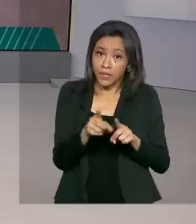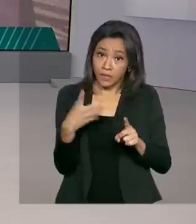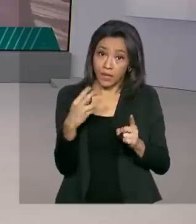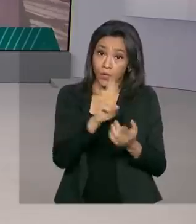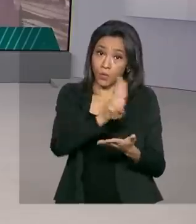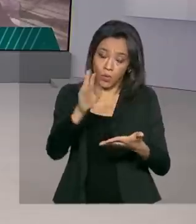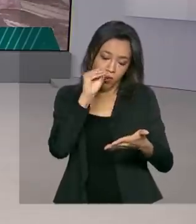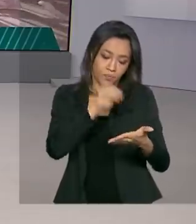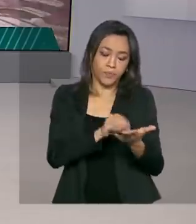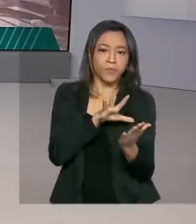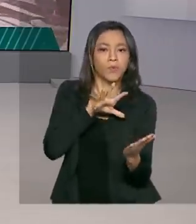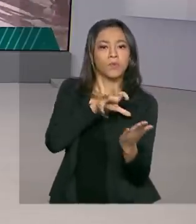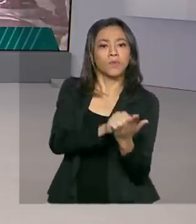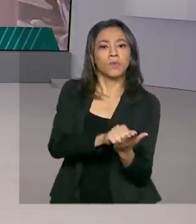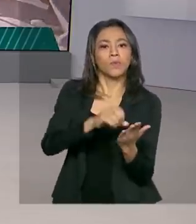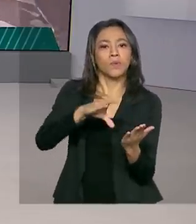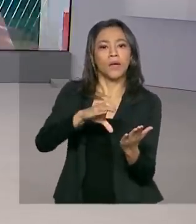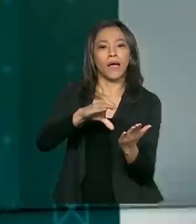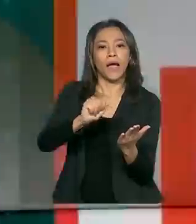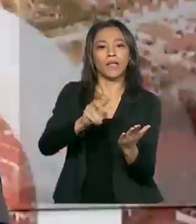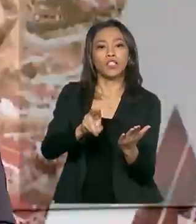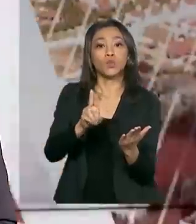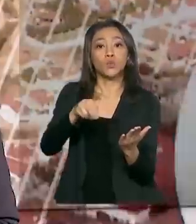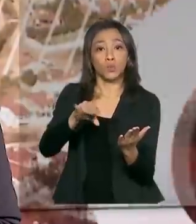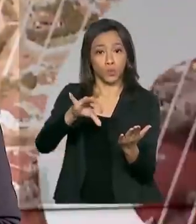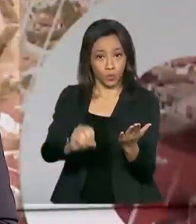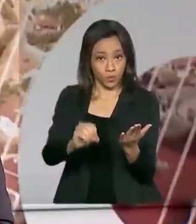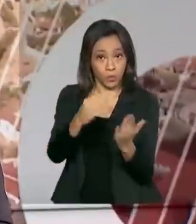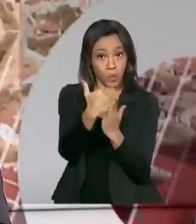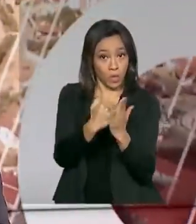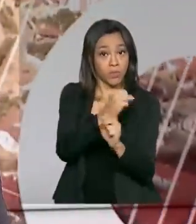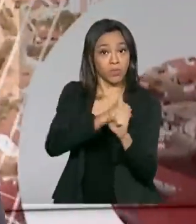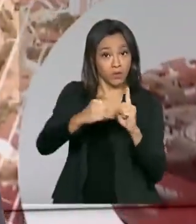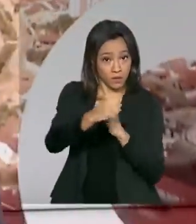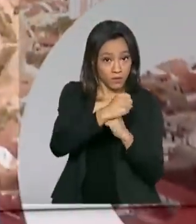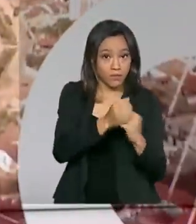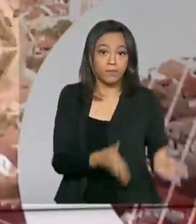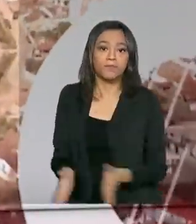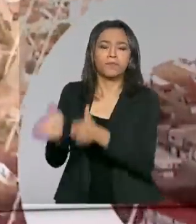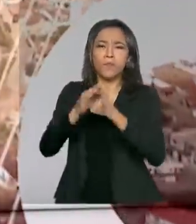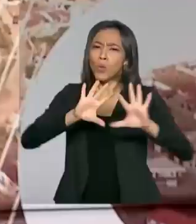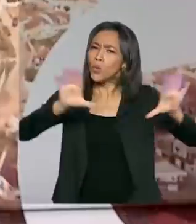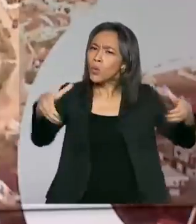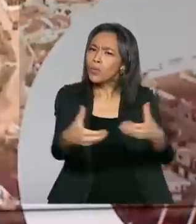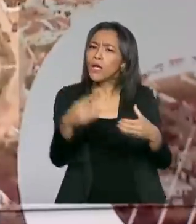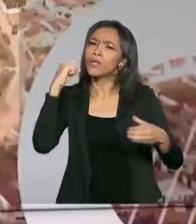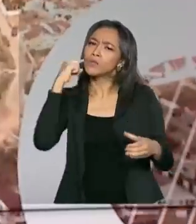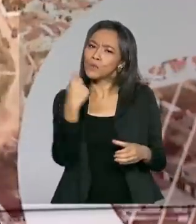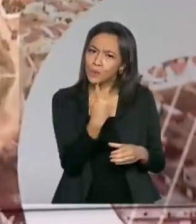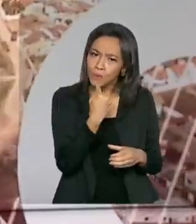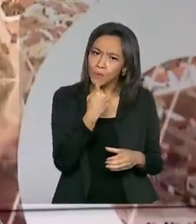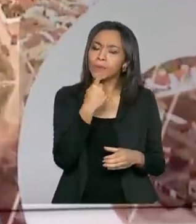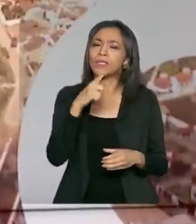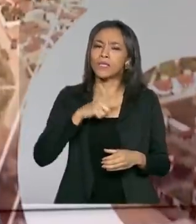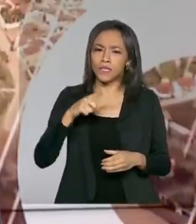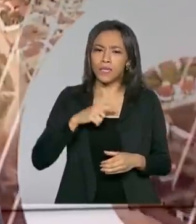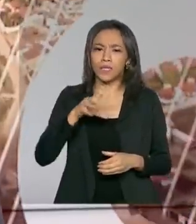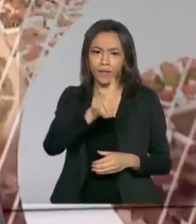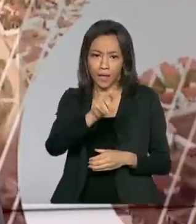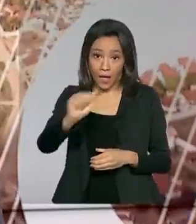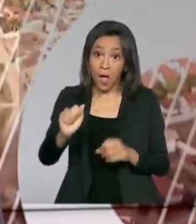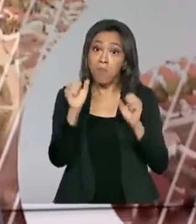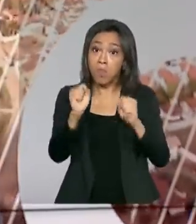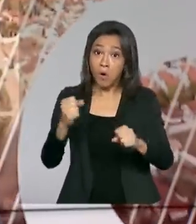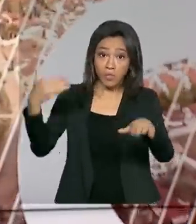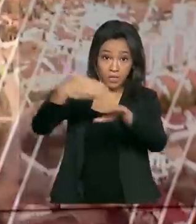Cadastro Único para Programas Sociais. E as comunidades surda e com deficiência auditiva podem